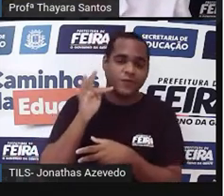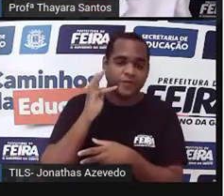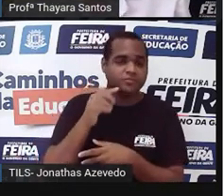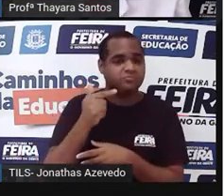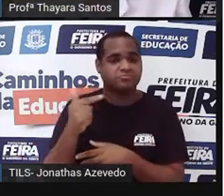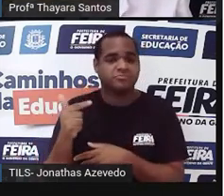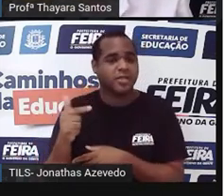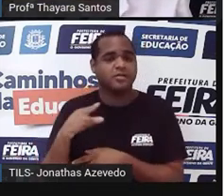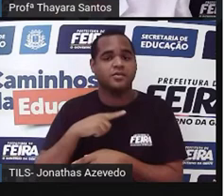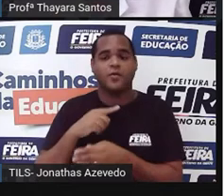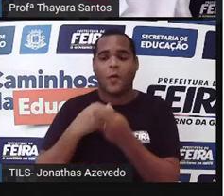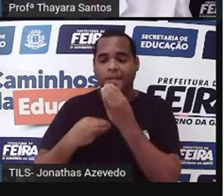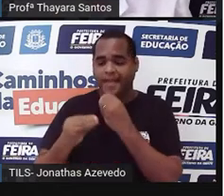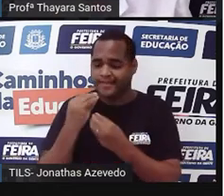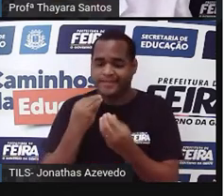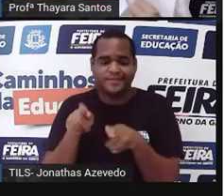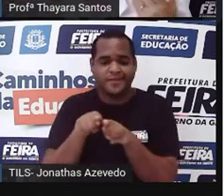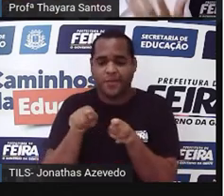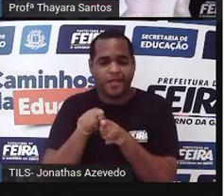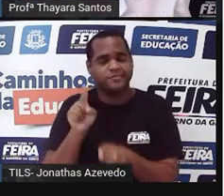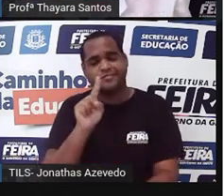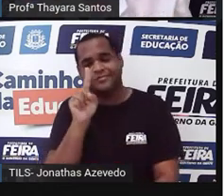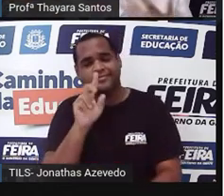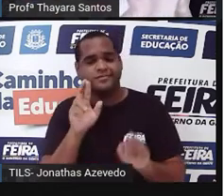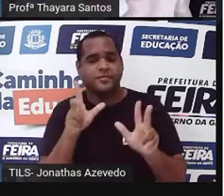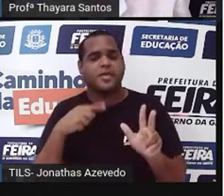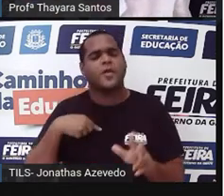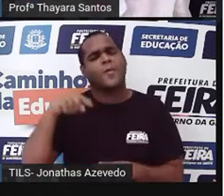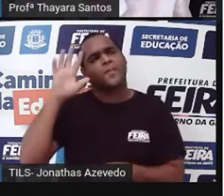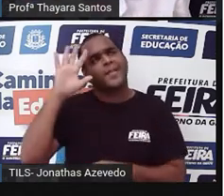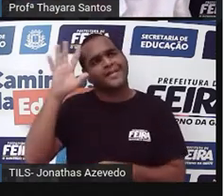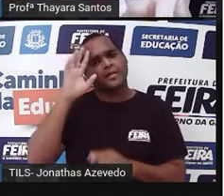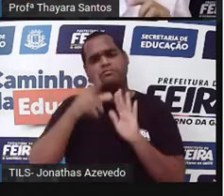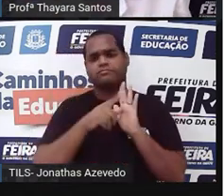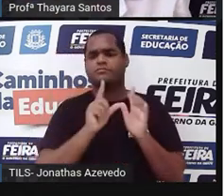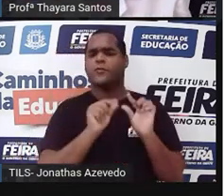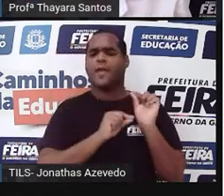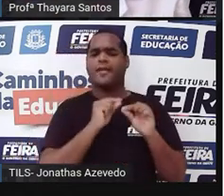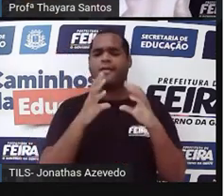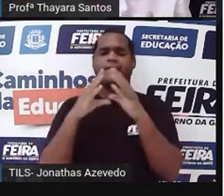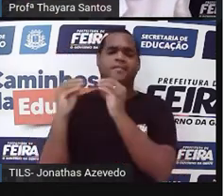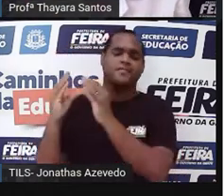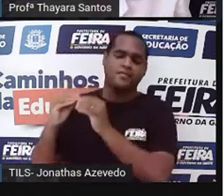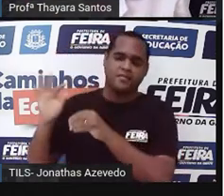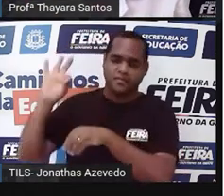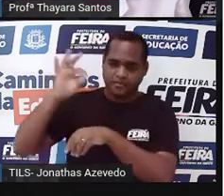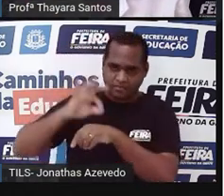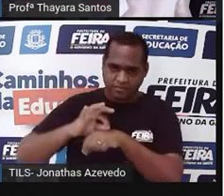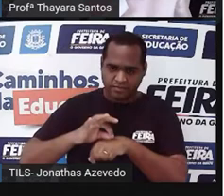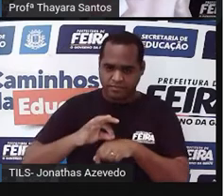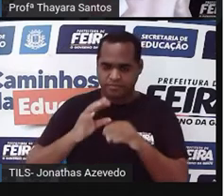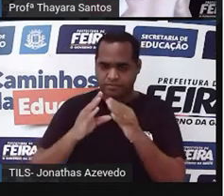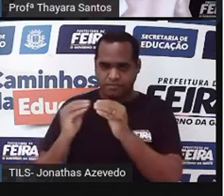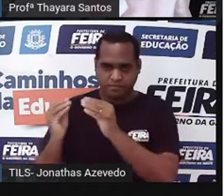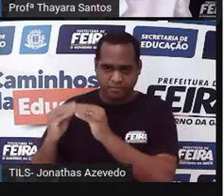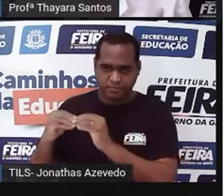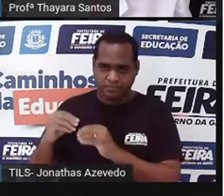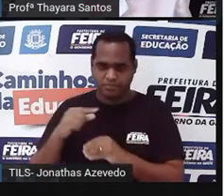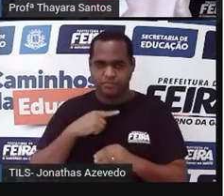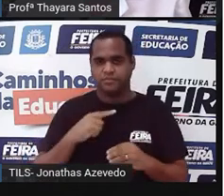o alimento. Então, isso a gente precisa repensar. E por que elas estão sumindo? Principalmente por causa dos